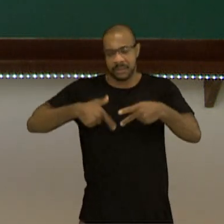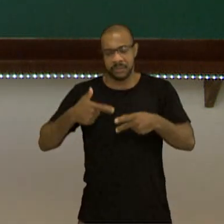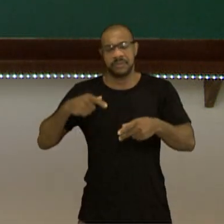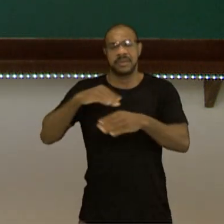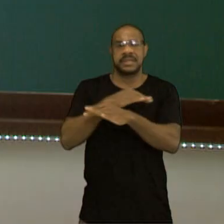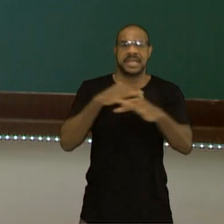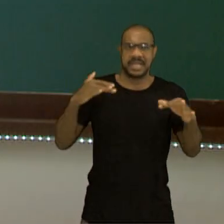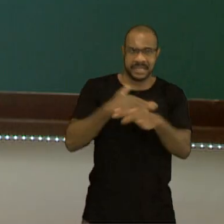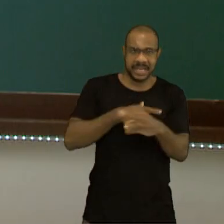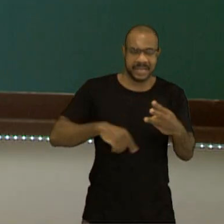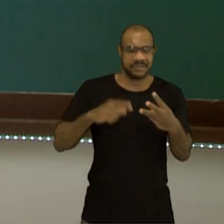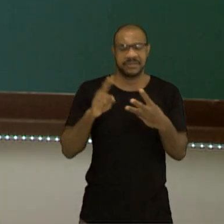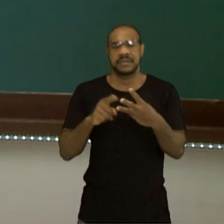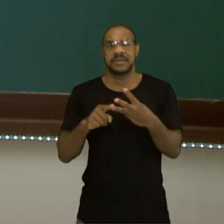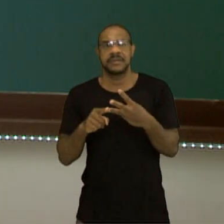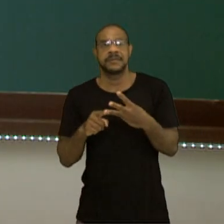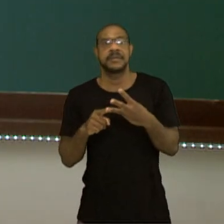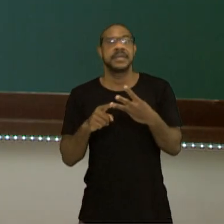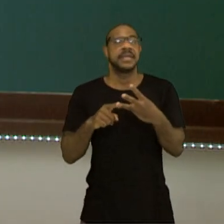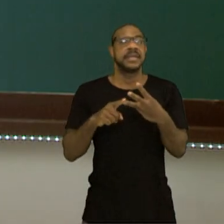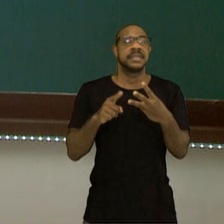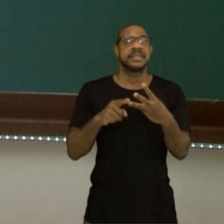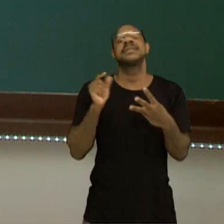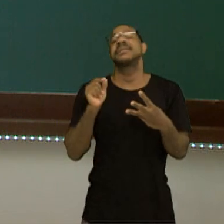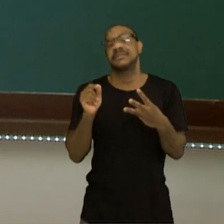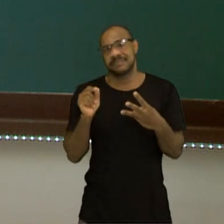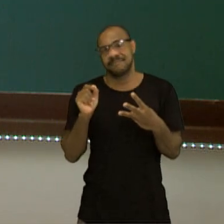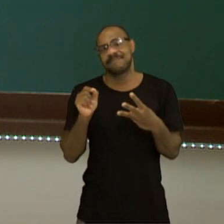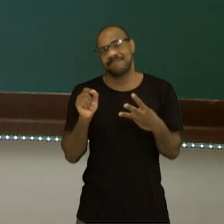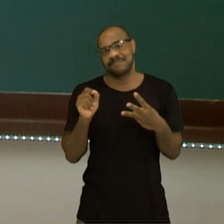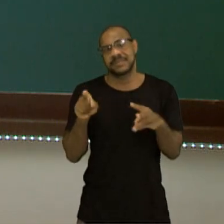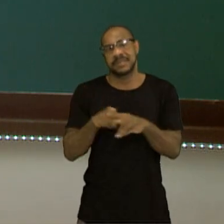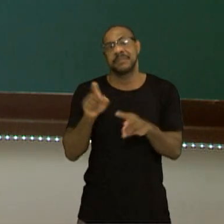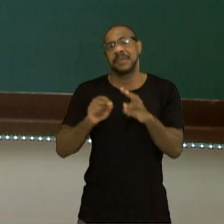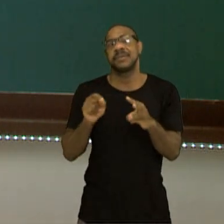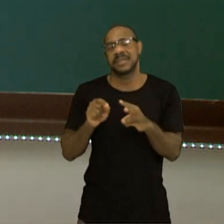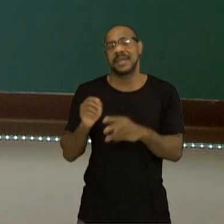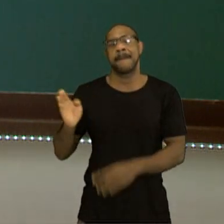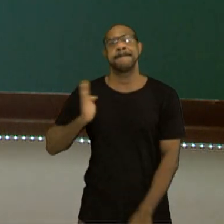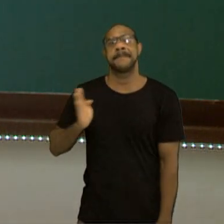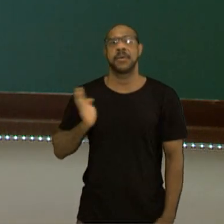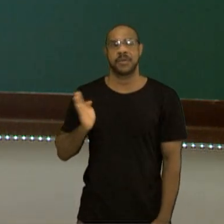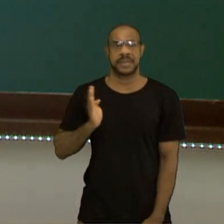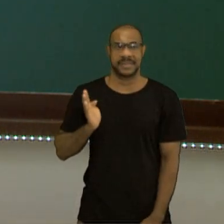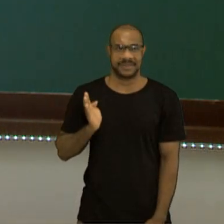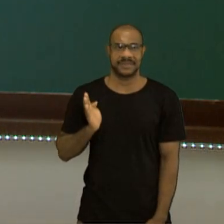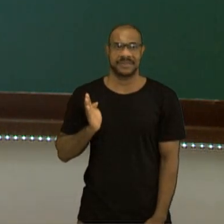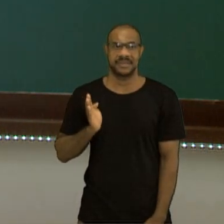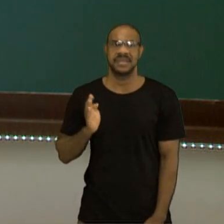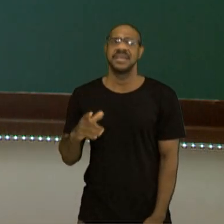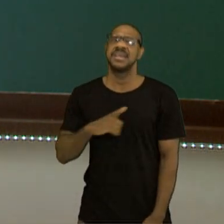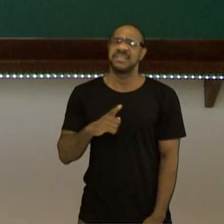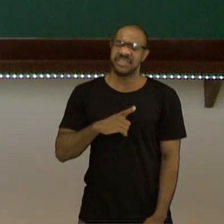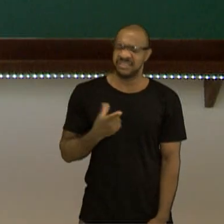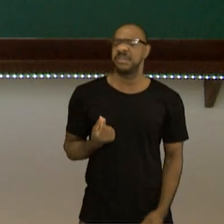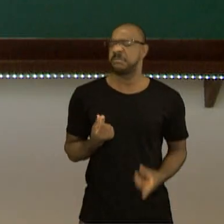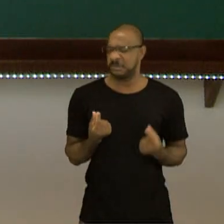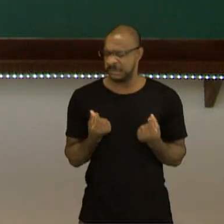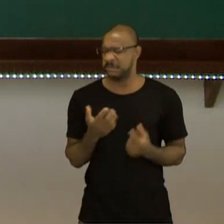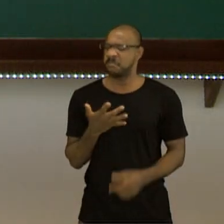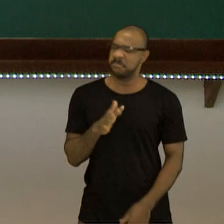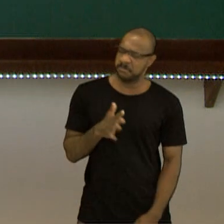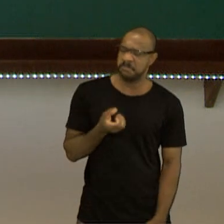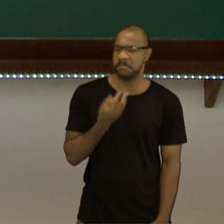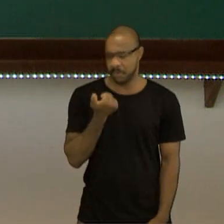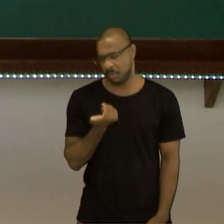que eram também chamados de sansculotes e por burgueses. Os burgueses já tinham umas condições financeiras